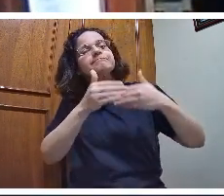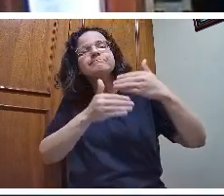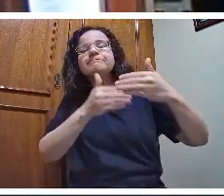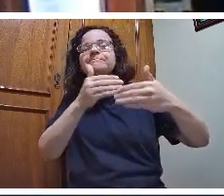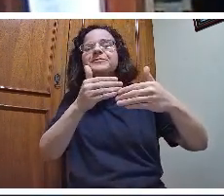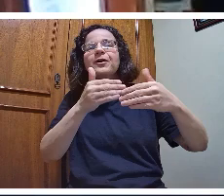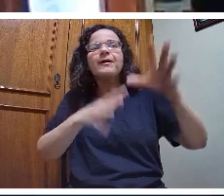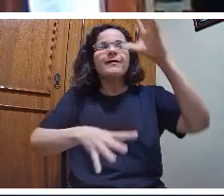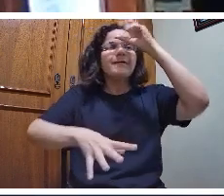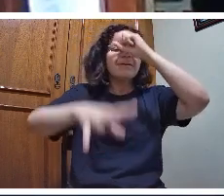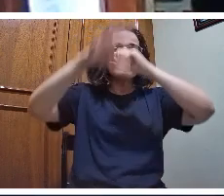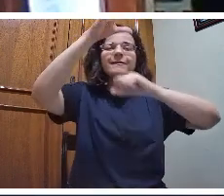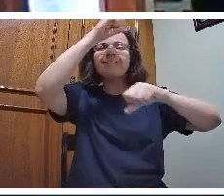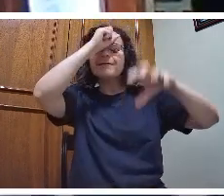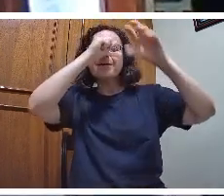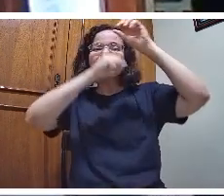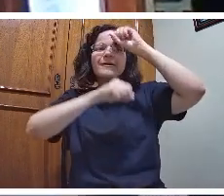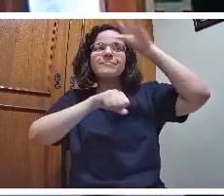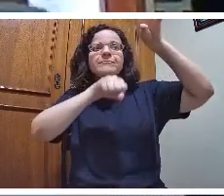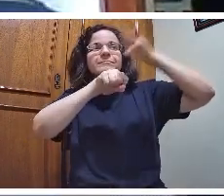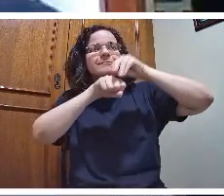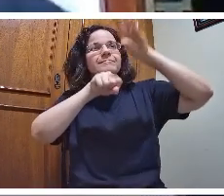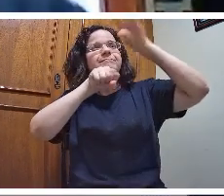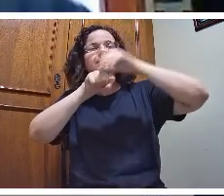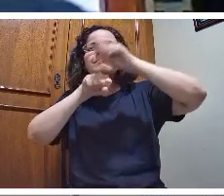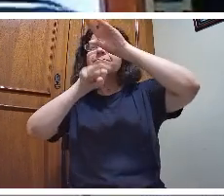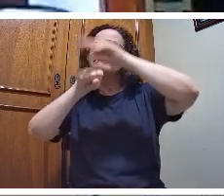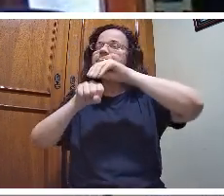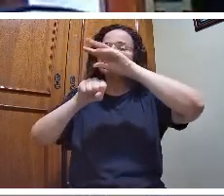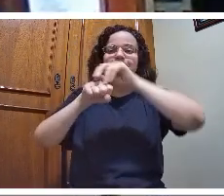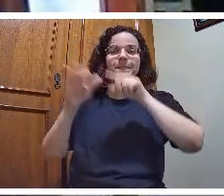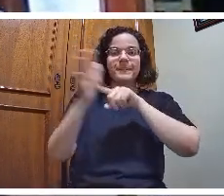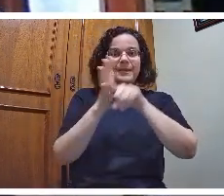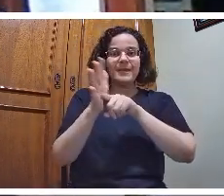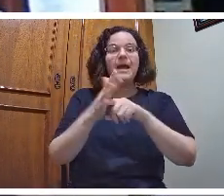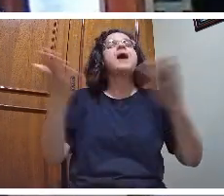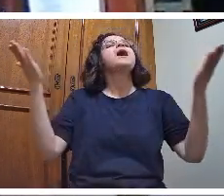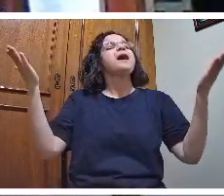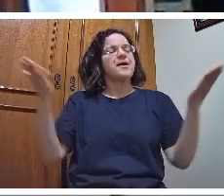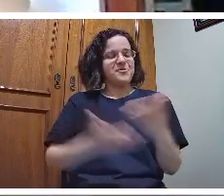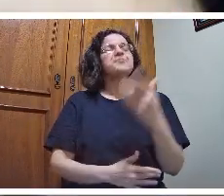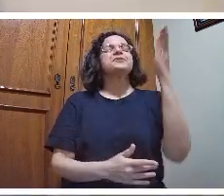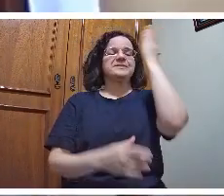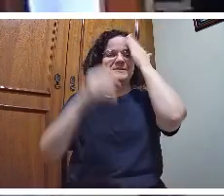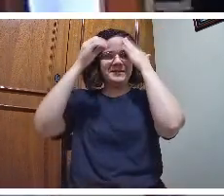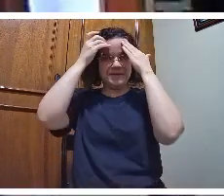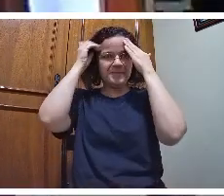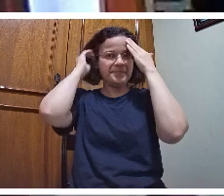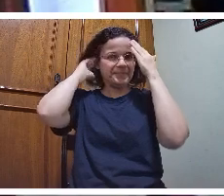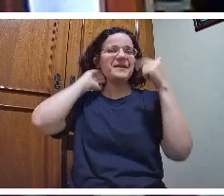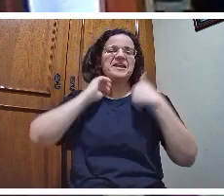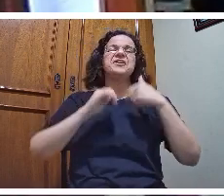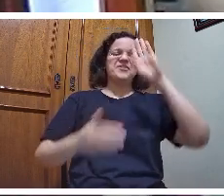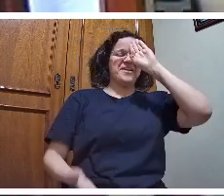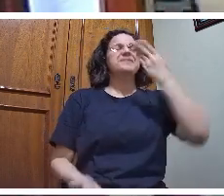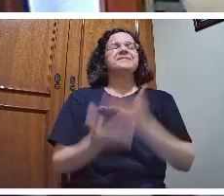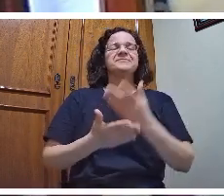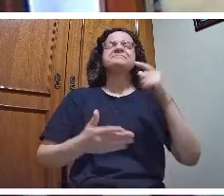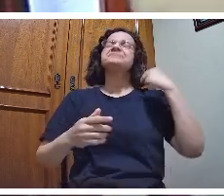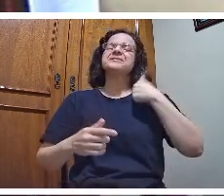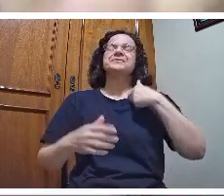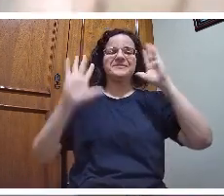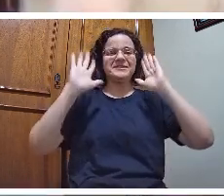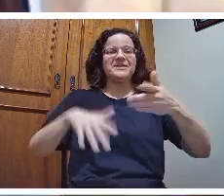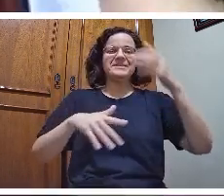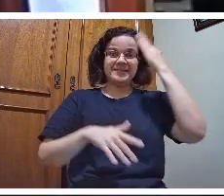conhecimento científico. E agora ele diz, agora eu sei, agora sim, agora tenho certeza. Veja que aquilo que eu sabia